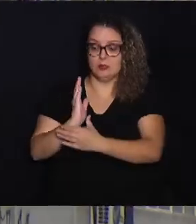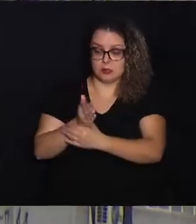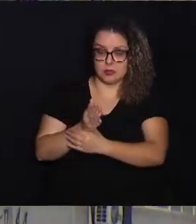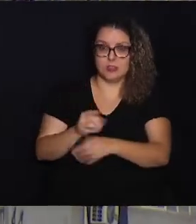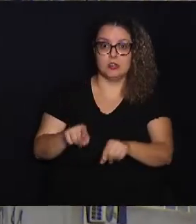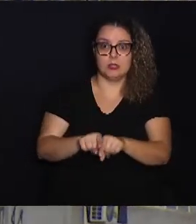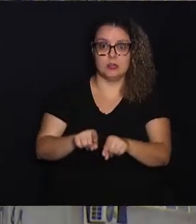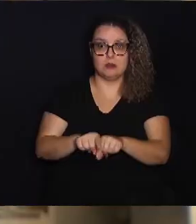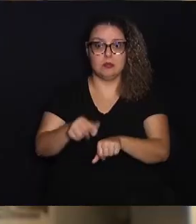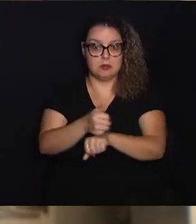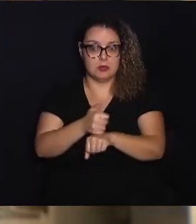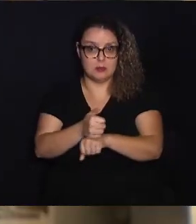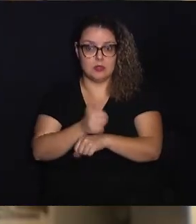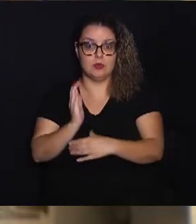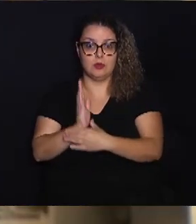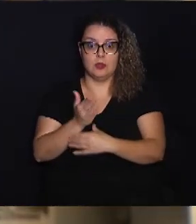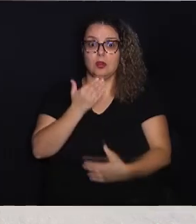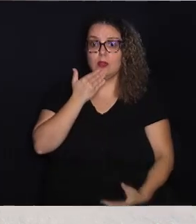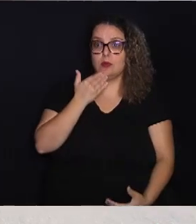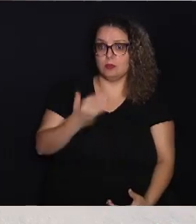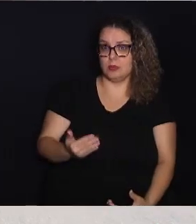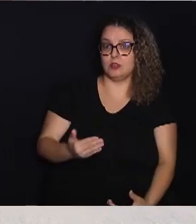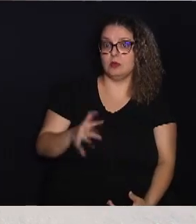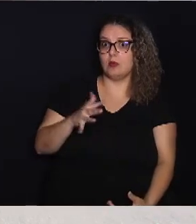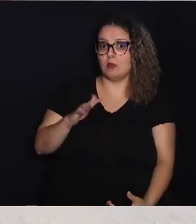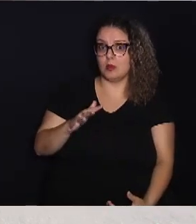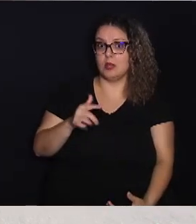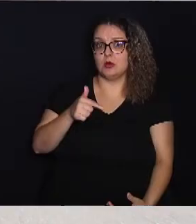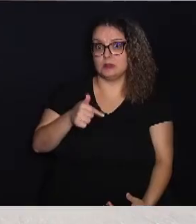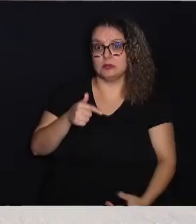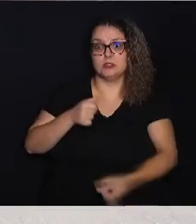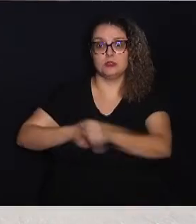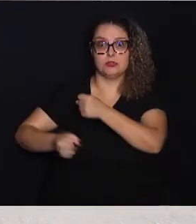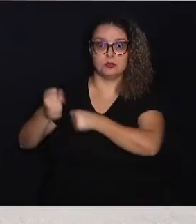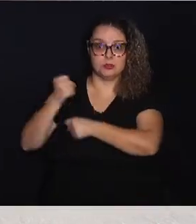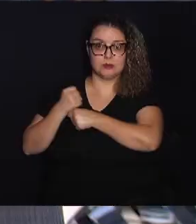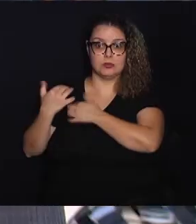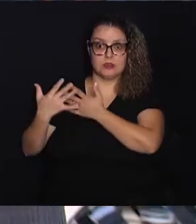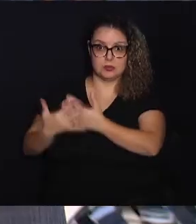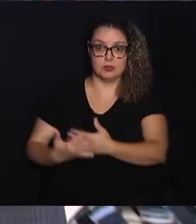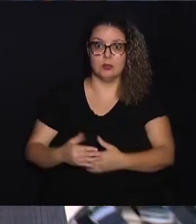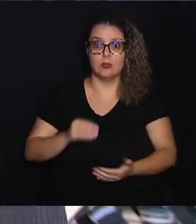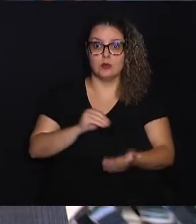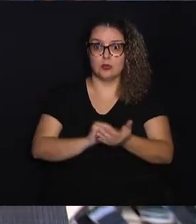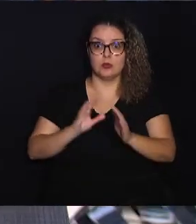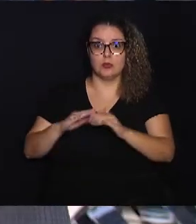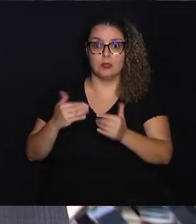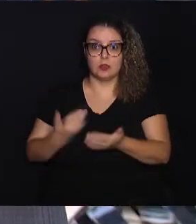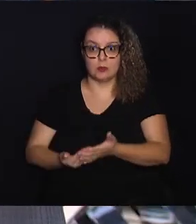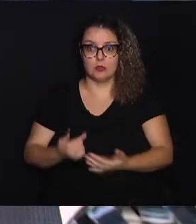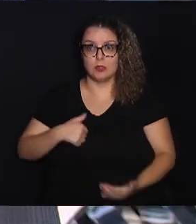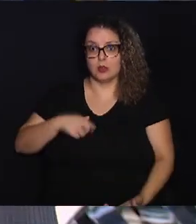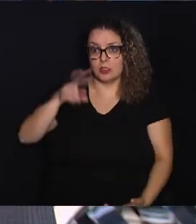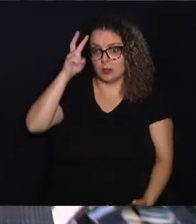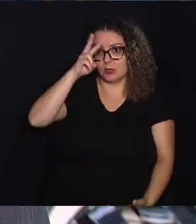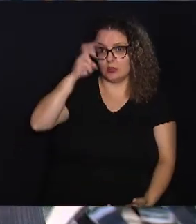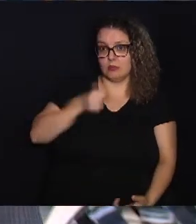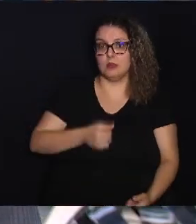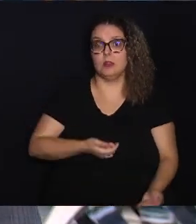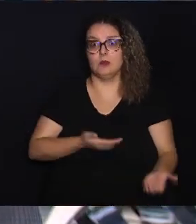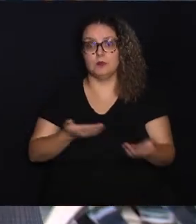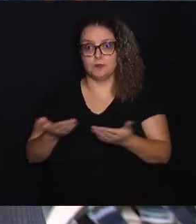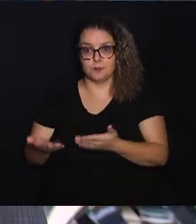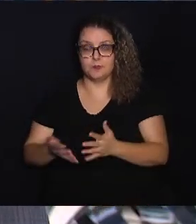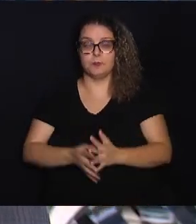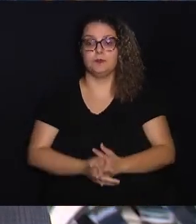táxis e taxistas foi solicitada há cerca de sete anos. O último requerimento, eu lembro que eu